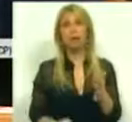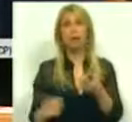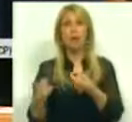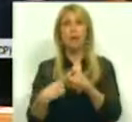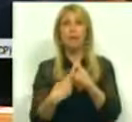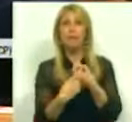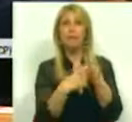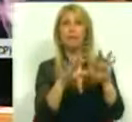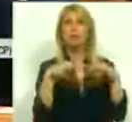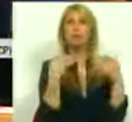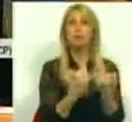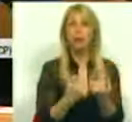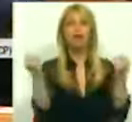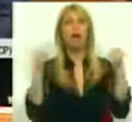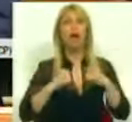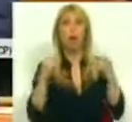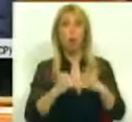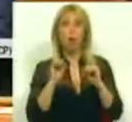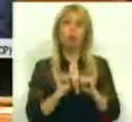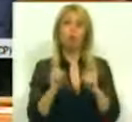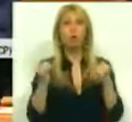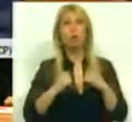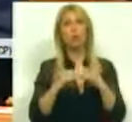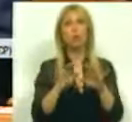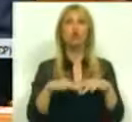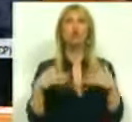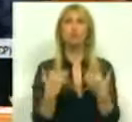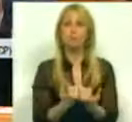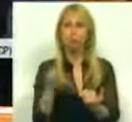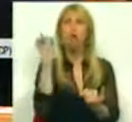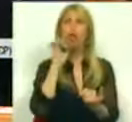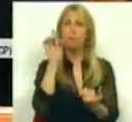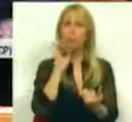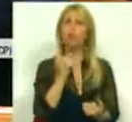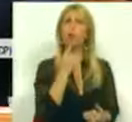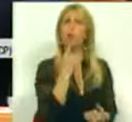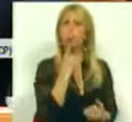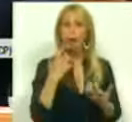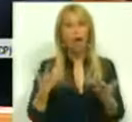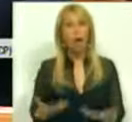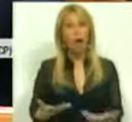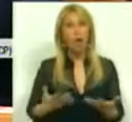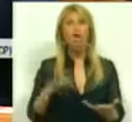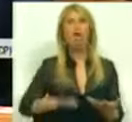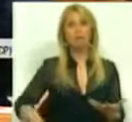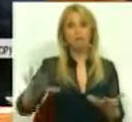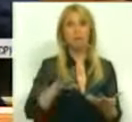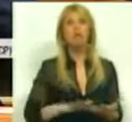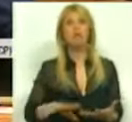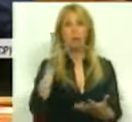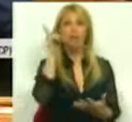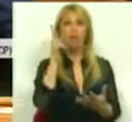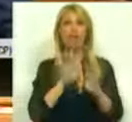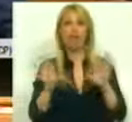os parceiros sociais, o acordo de concertação social, tão importante neste momento da nossa vida coletiva.